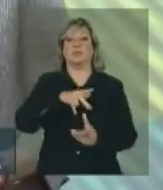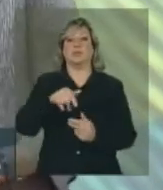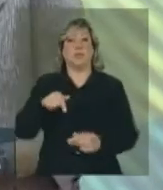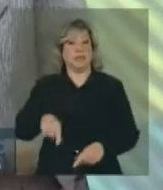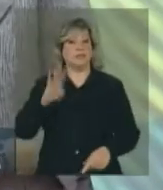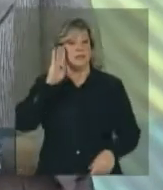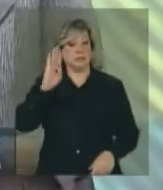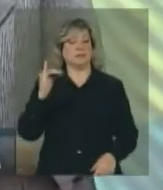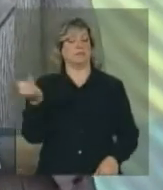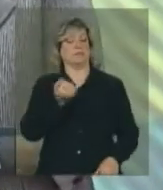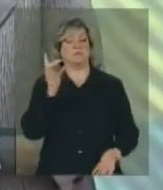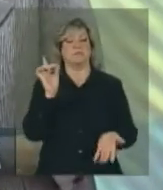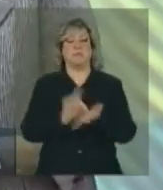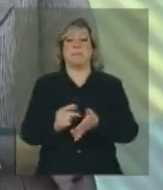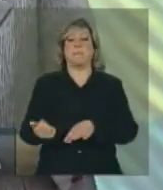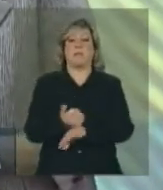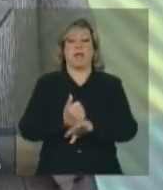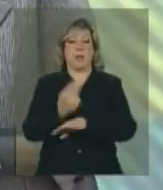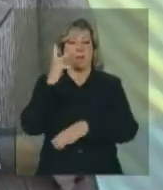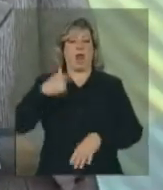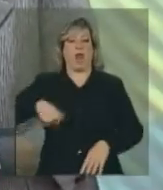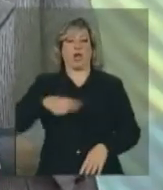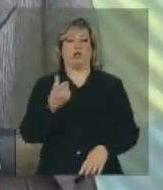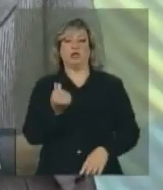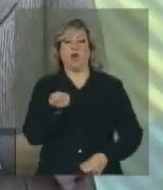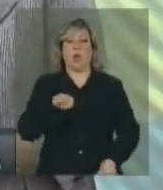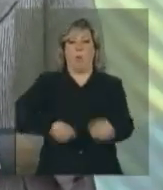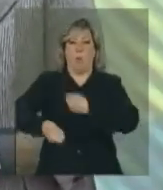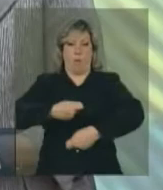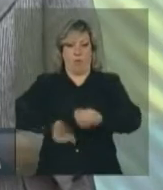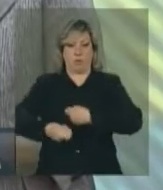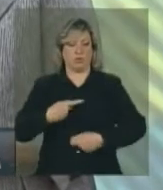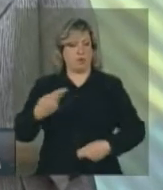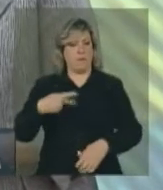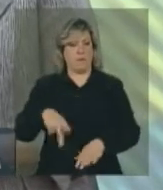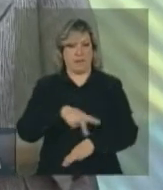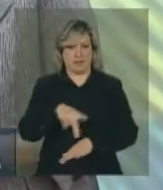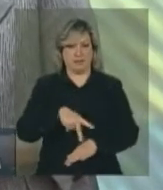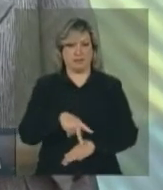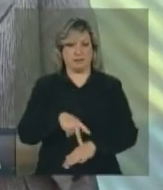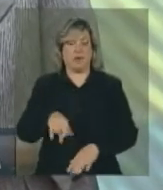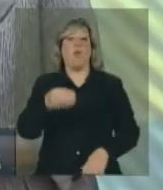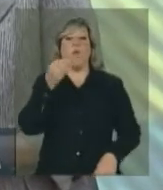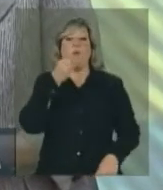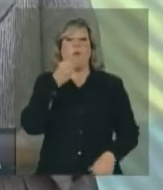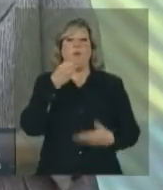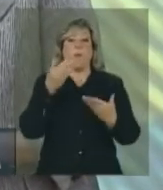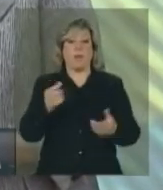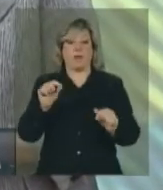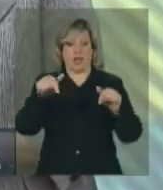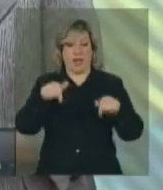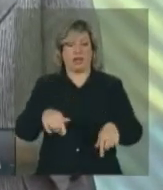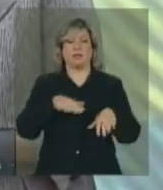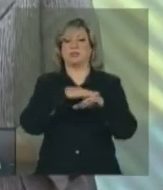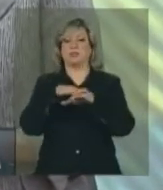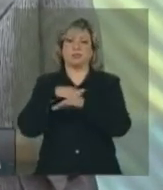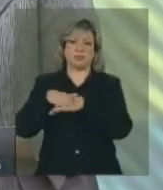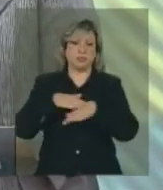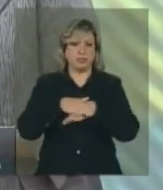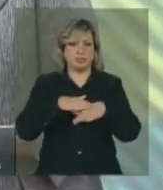para as nossas economias. As oportunidades aqui debatidas,